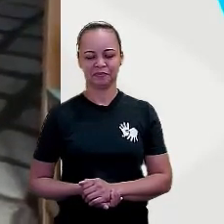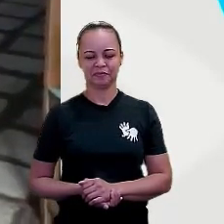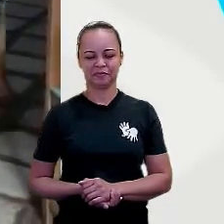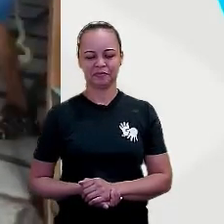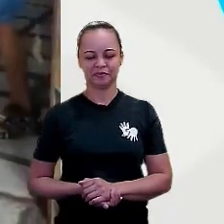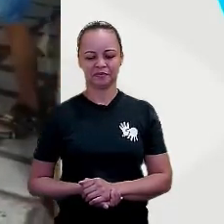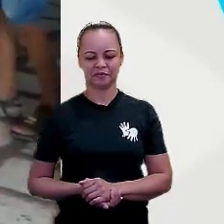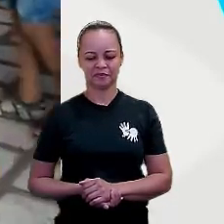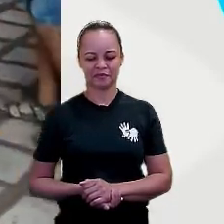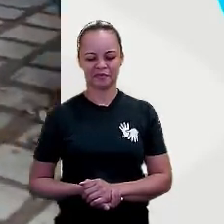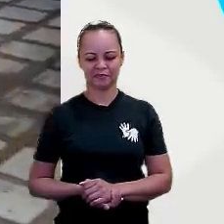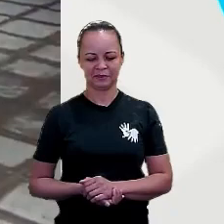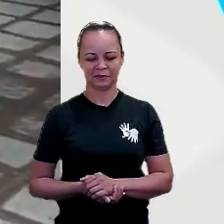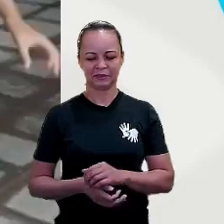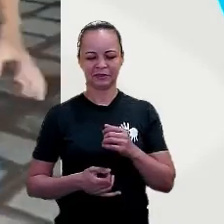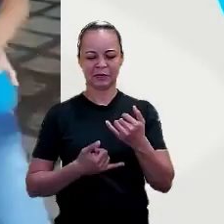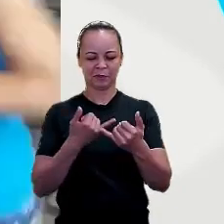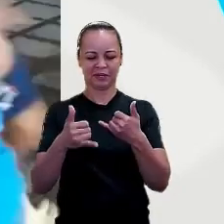Quebrou.